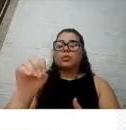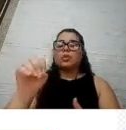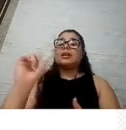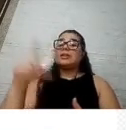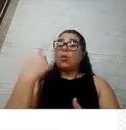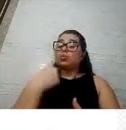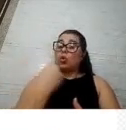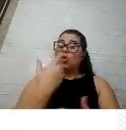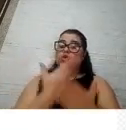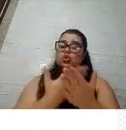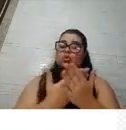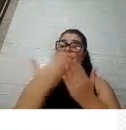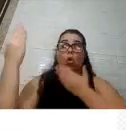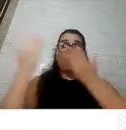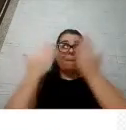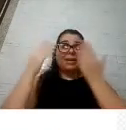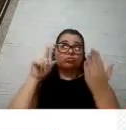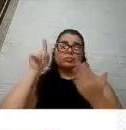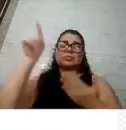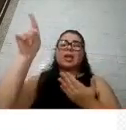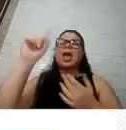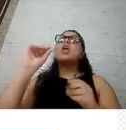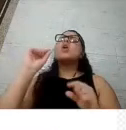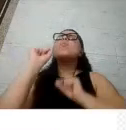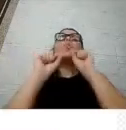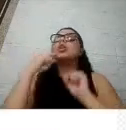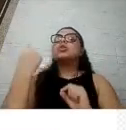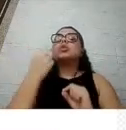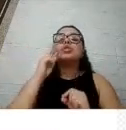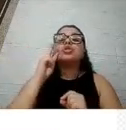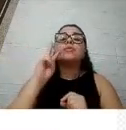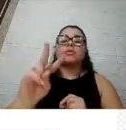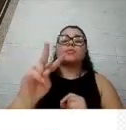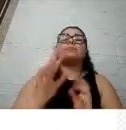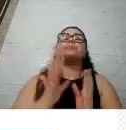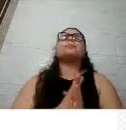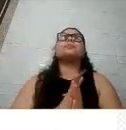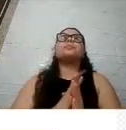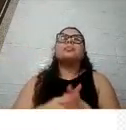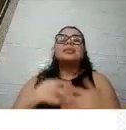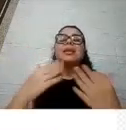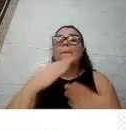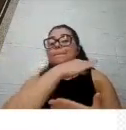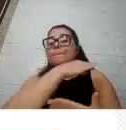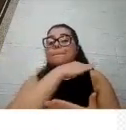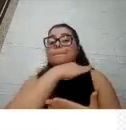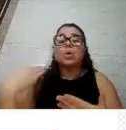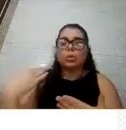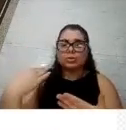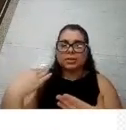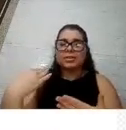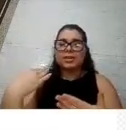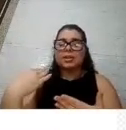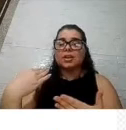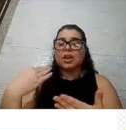população geral do Reino Unido o que que a gente viu aqui que a mortalidade para os mais